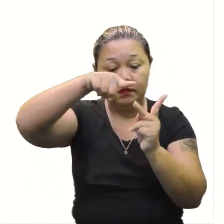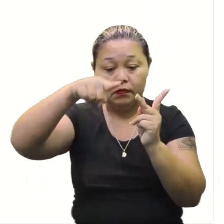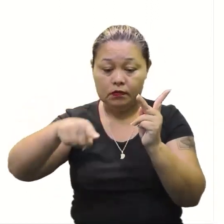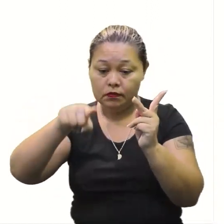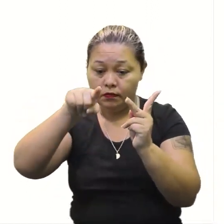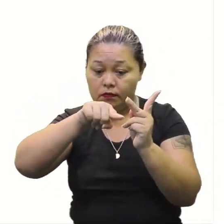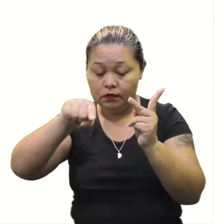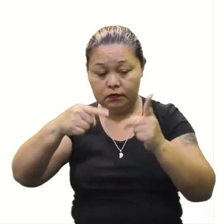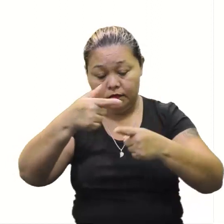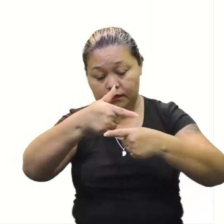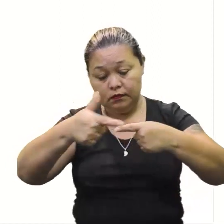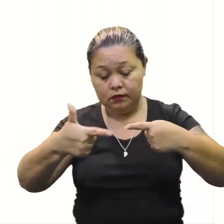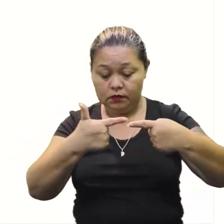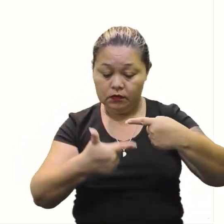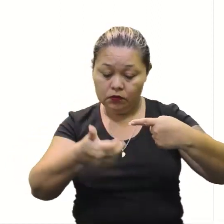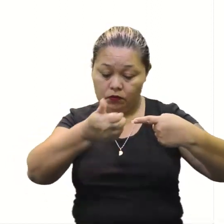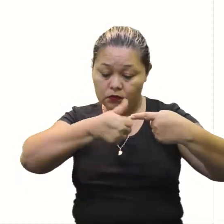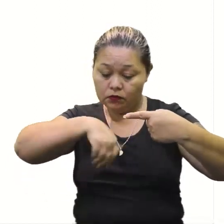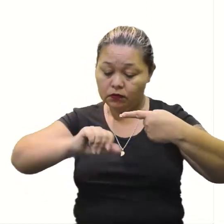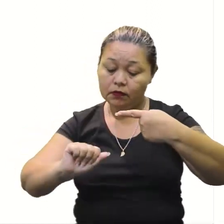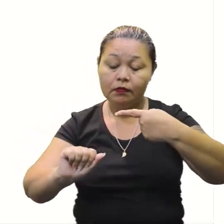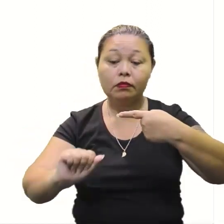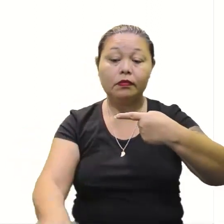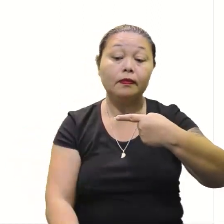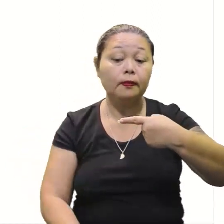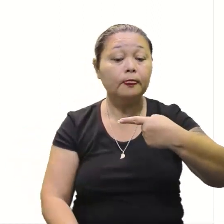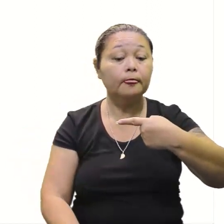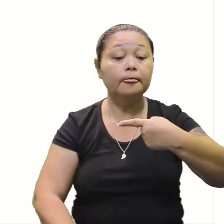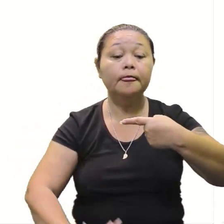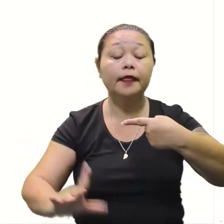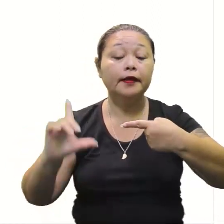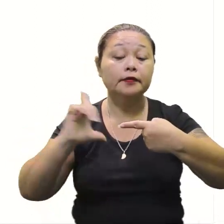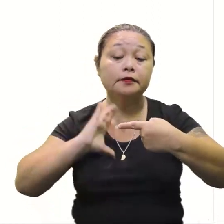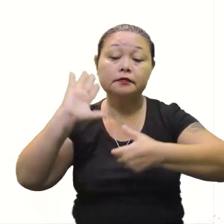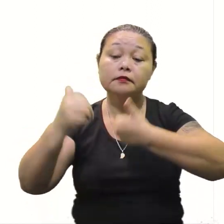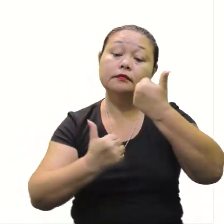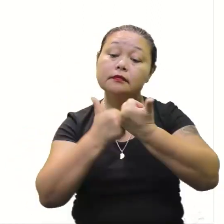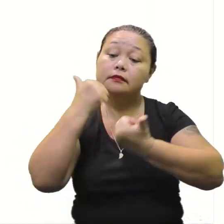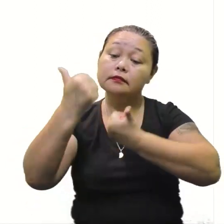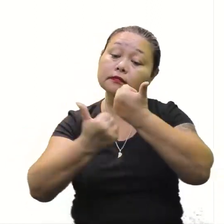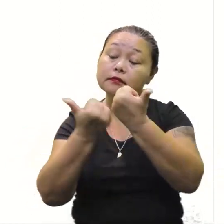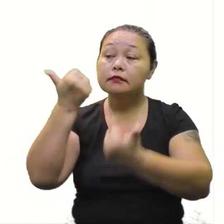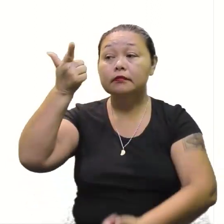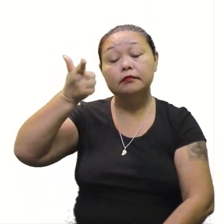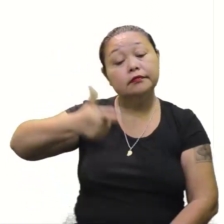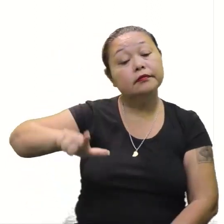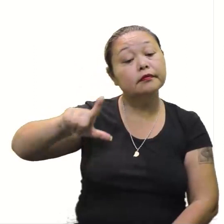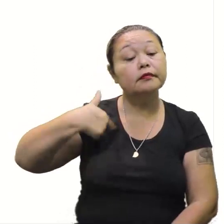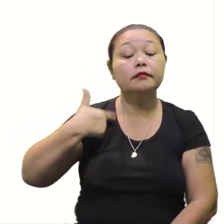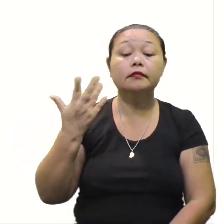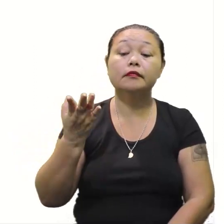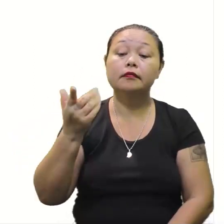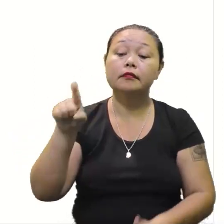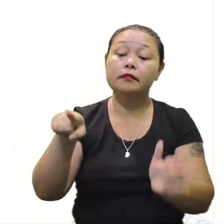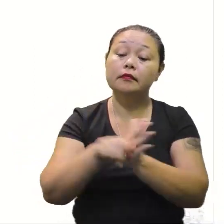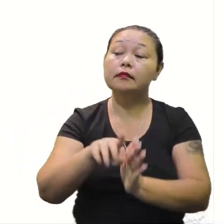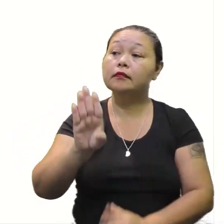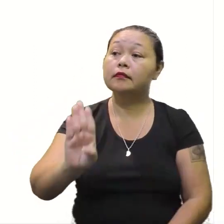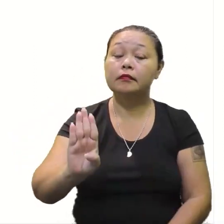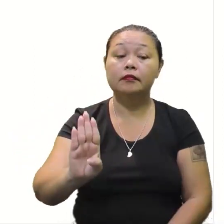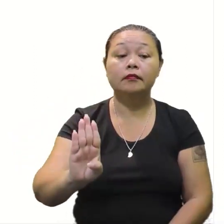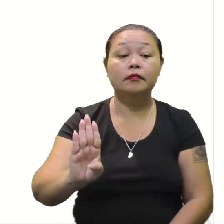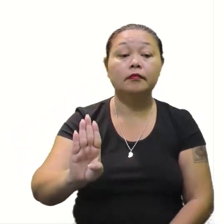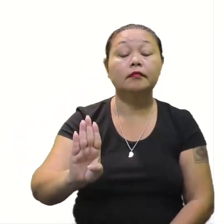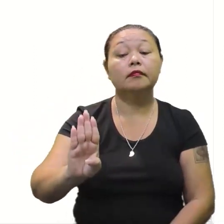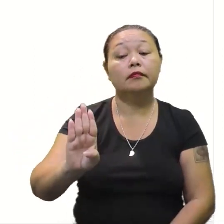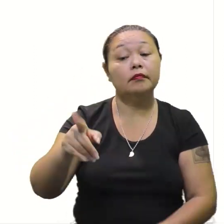sobre duas vezes o A. E temos que substituir novamente, né? Vamos lá. Menos B.